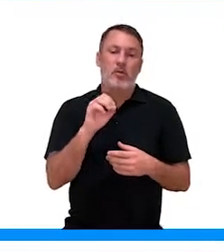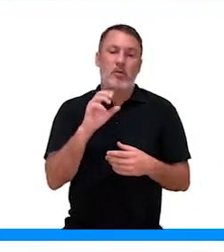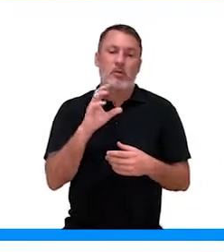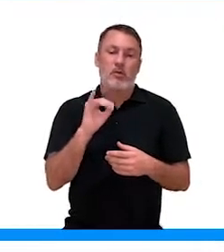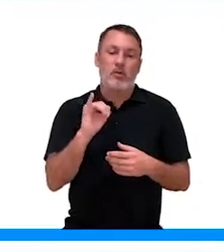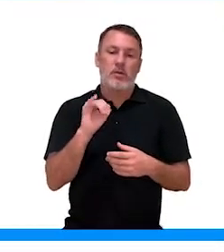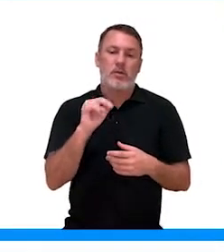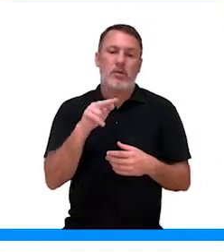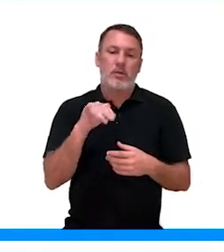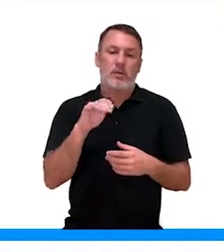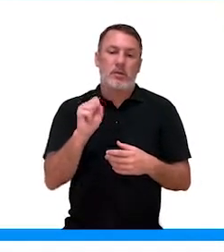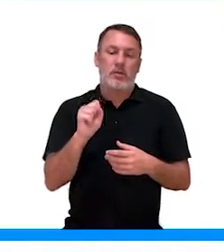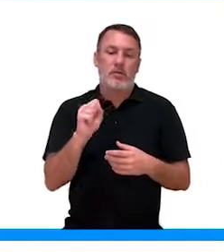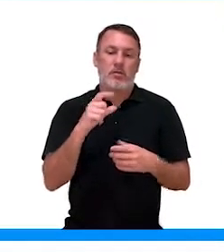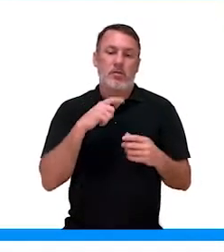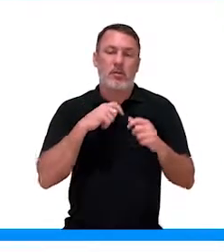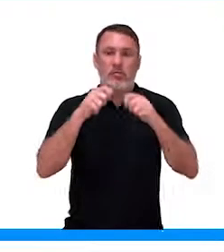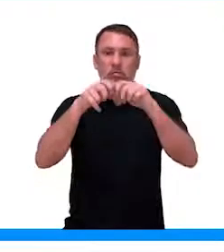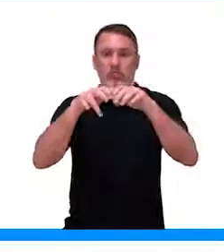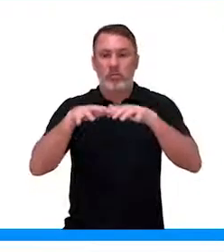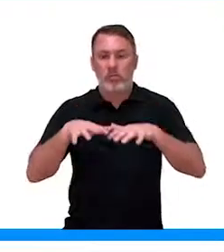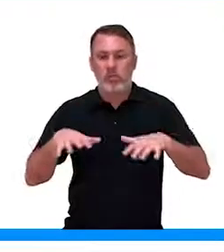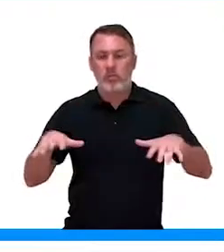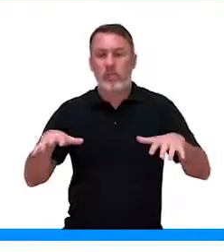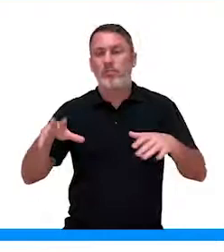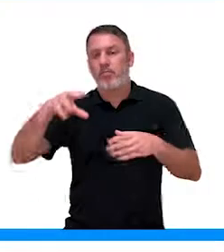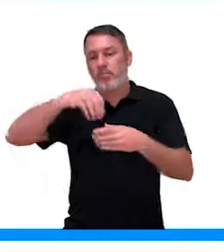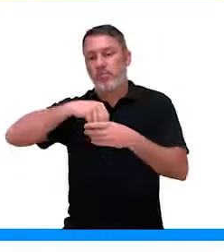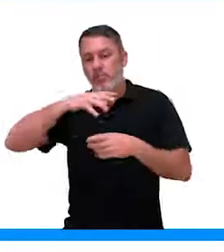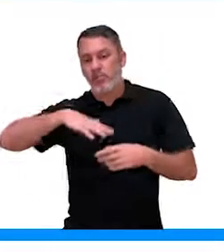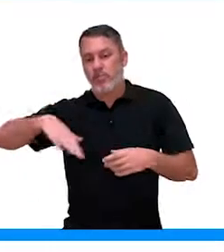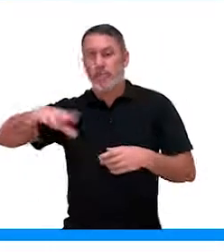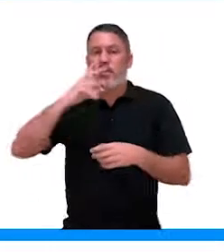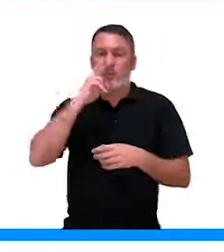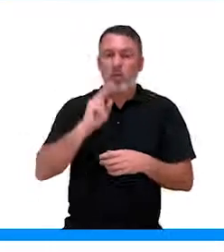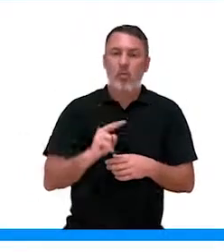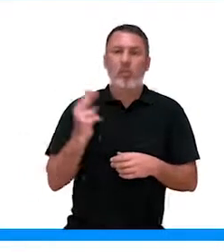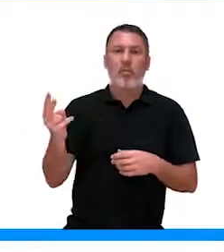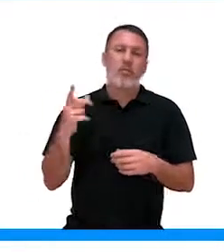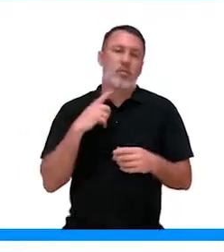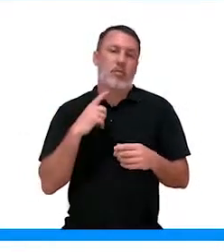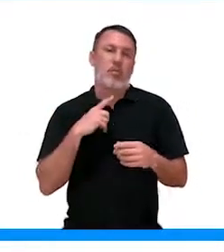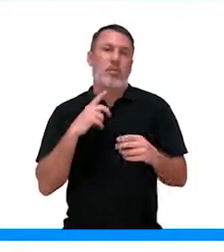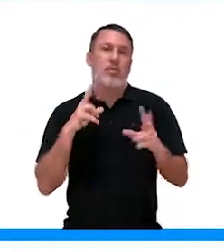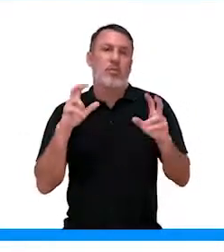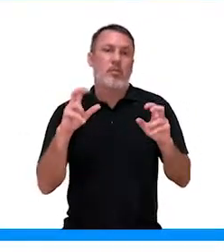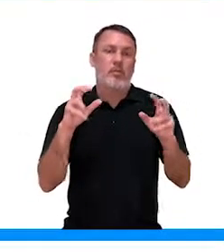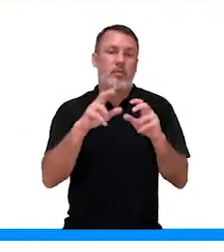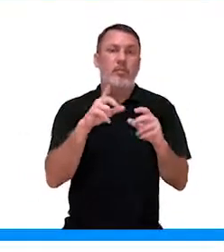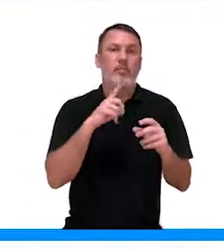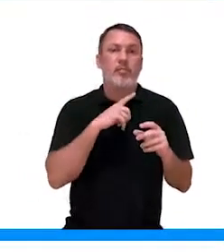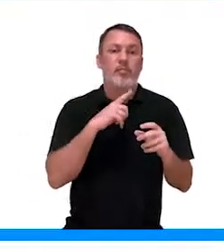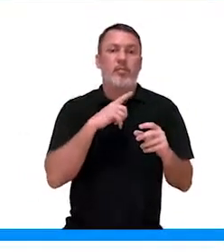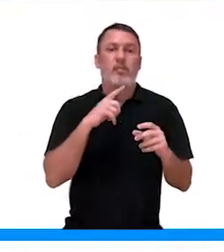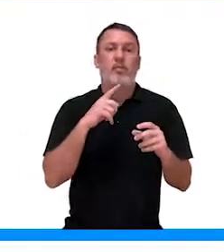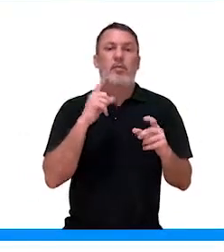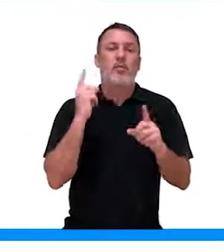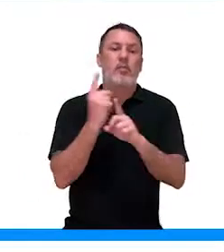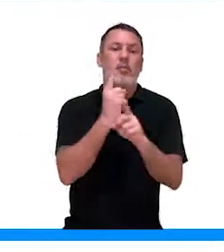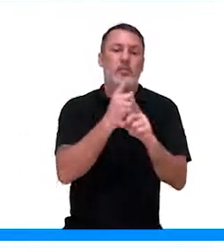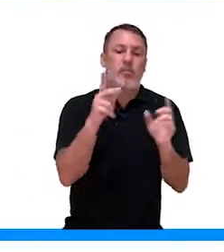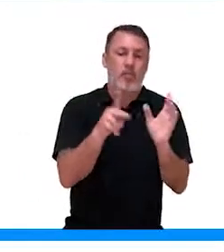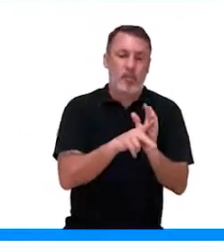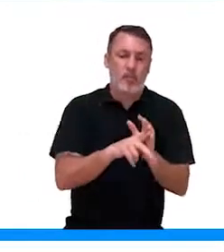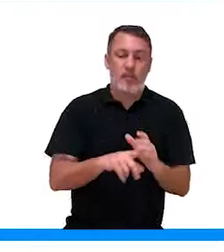fazendo o desenvolvimento dos ramos laterais, então ela tem uma ação contrária, por isso a gente fala que ela quebra a dominância